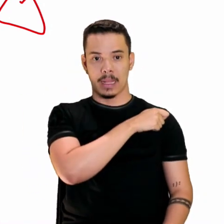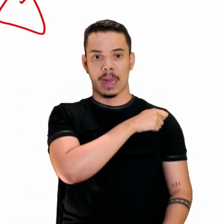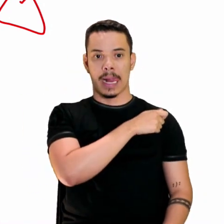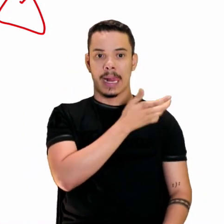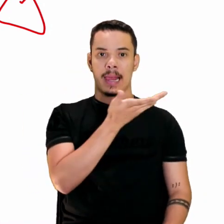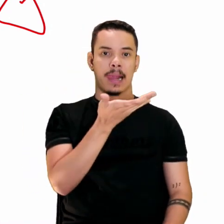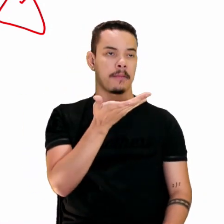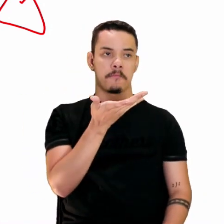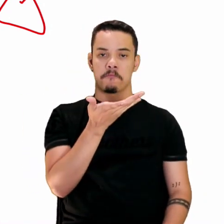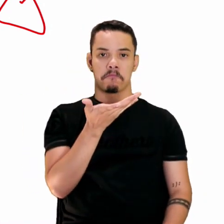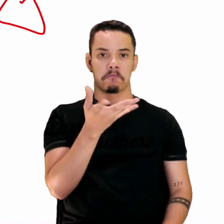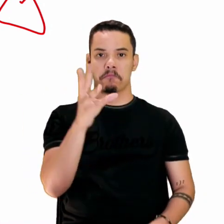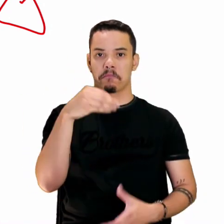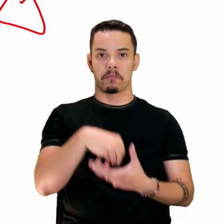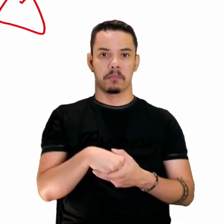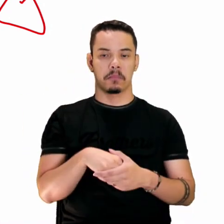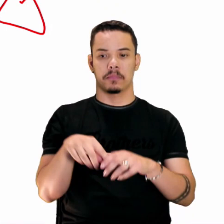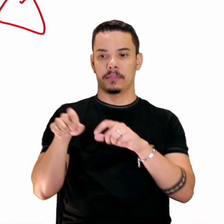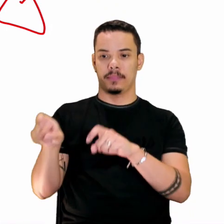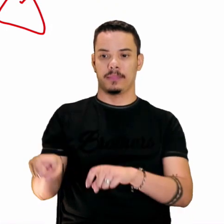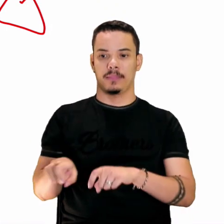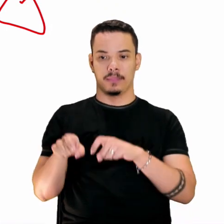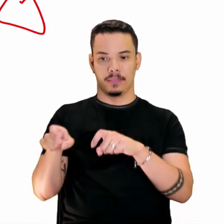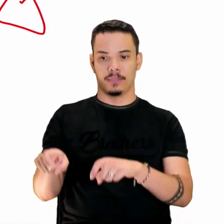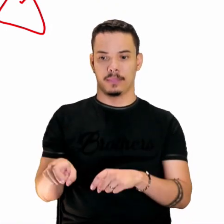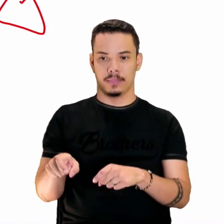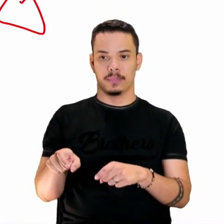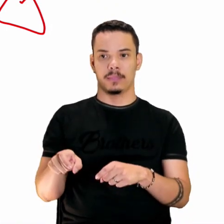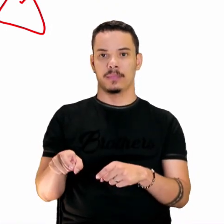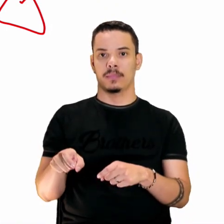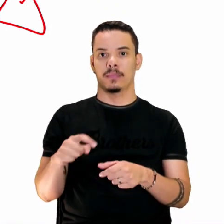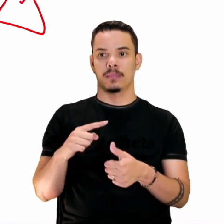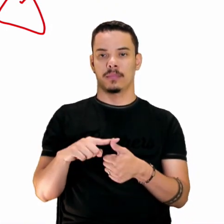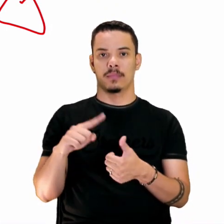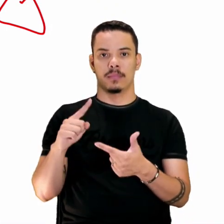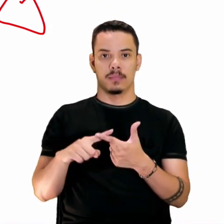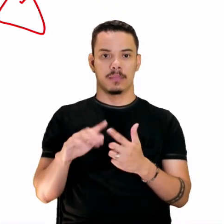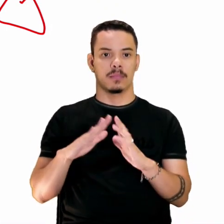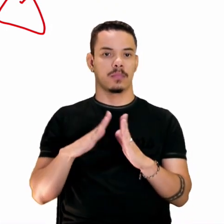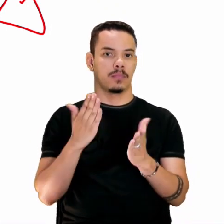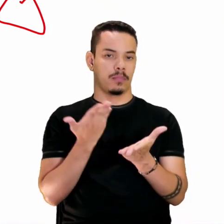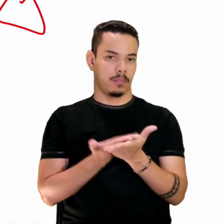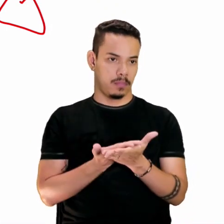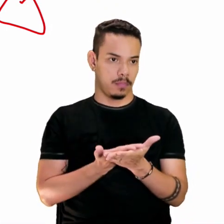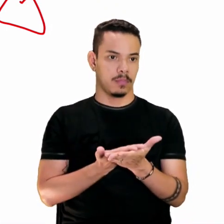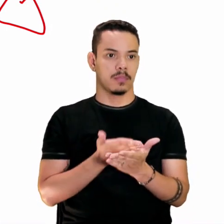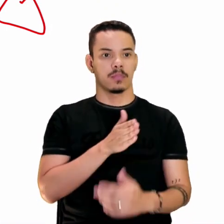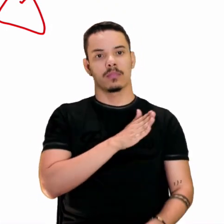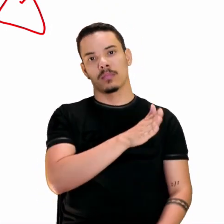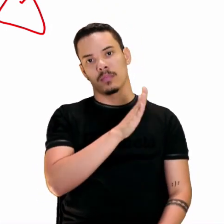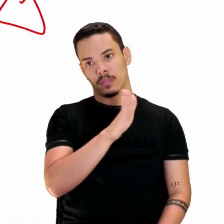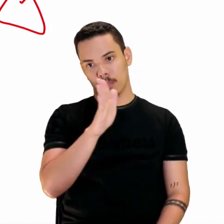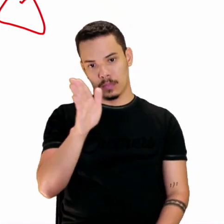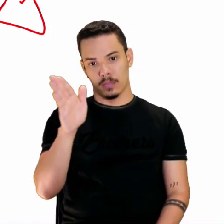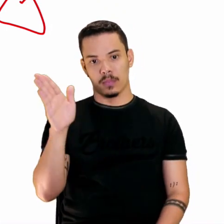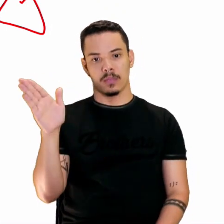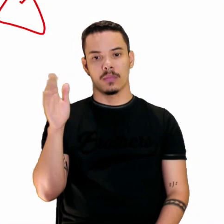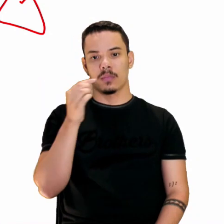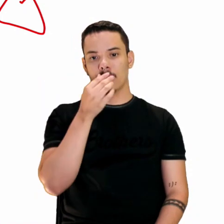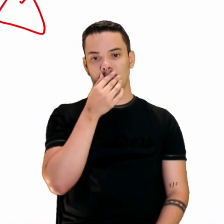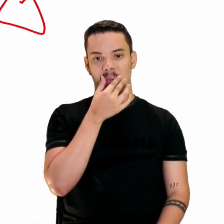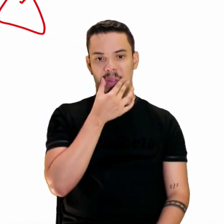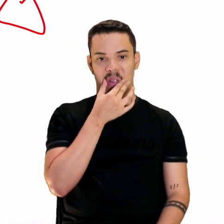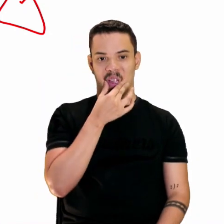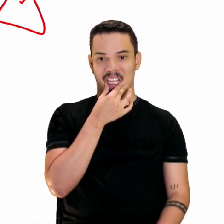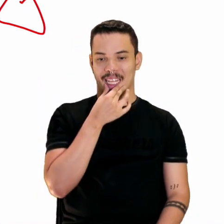Nas chakras, também nas escolas. Tem escola, eu já vi em uma escola um